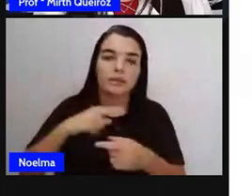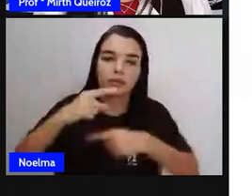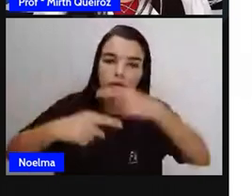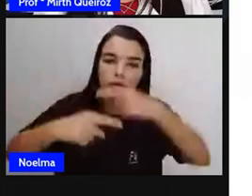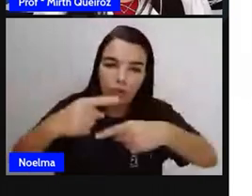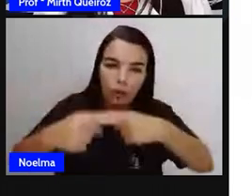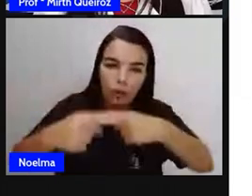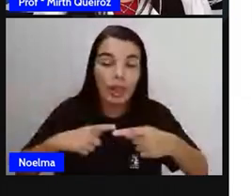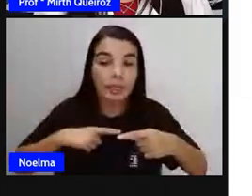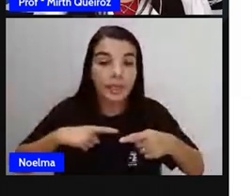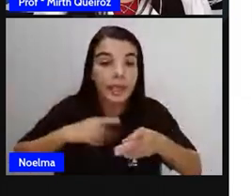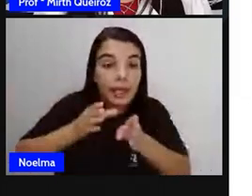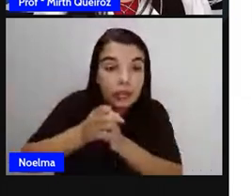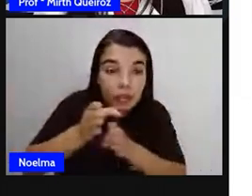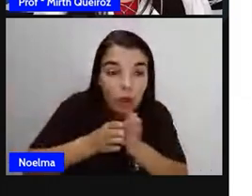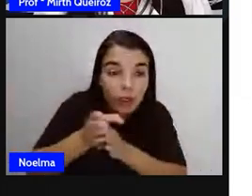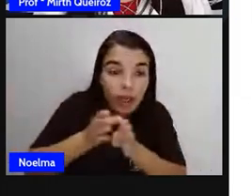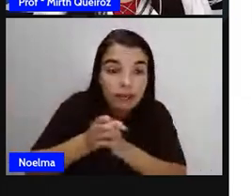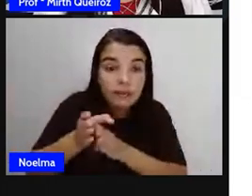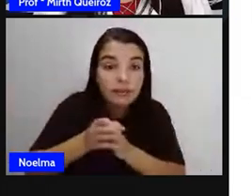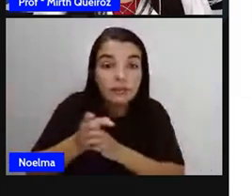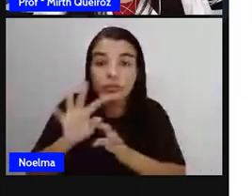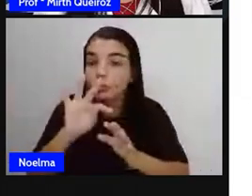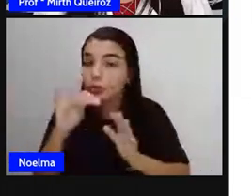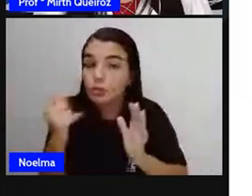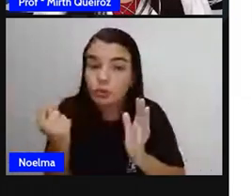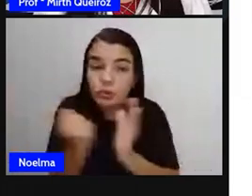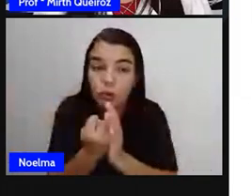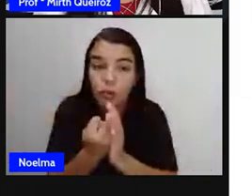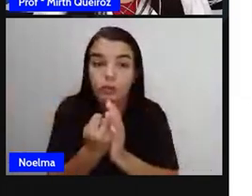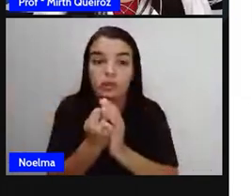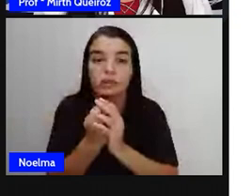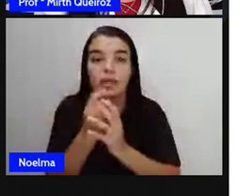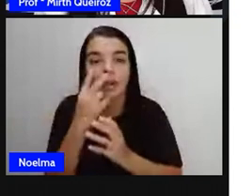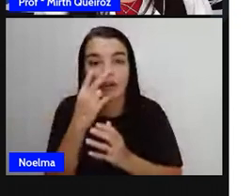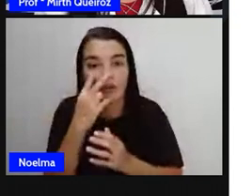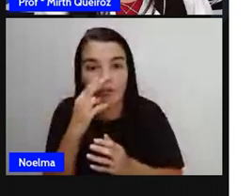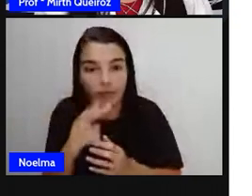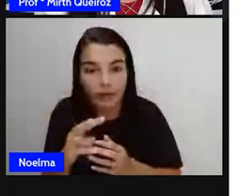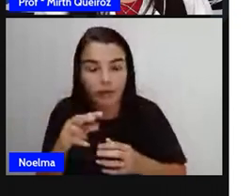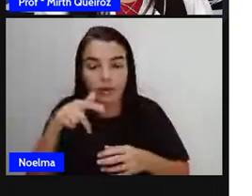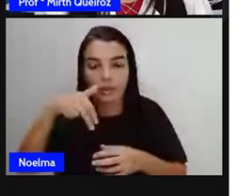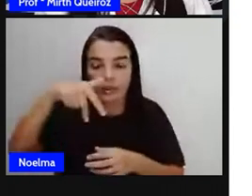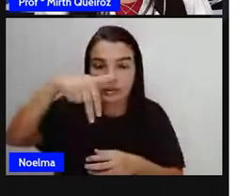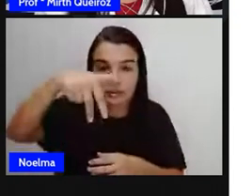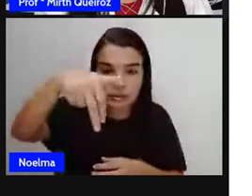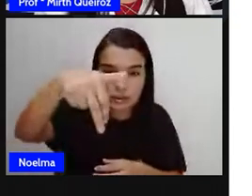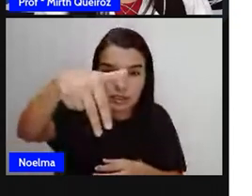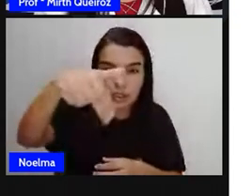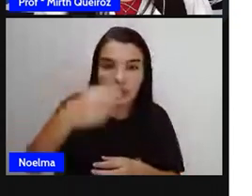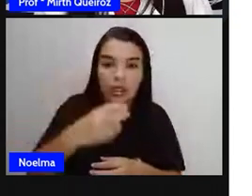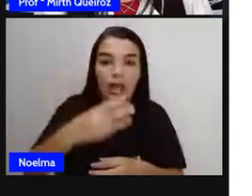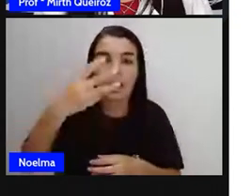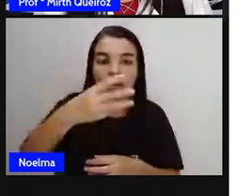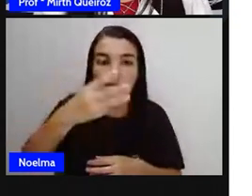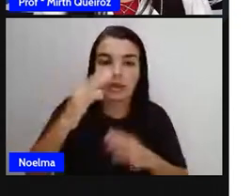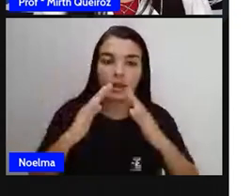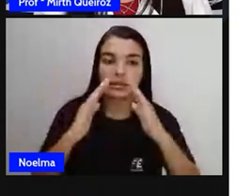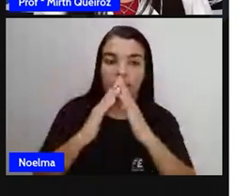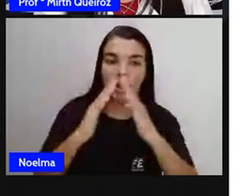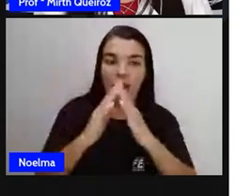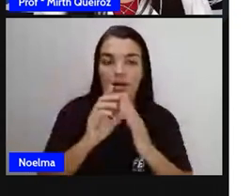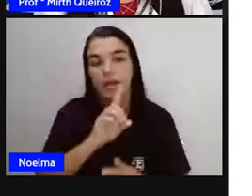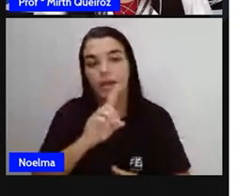uma casa para cima. Vire duas casas à esquerda. Avance mais uma casa para cima. Vire